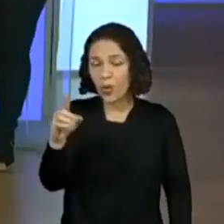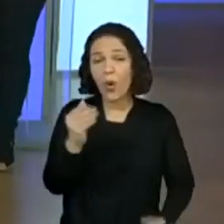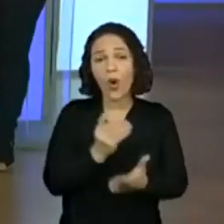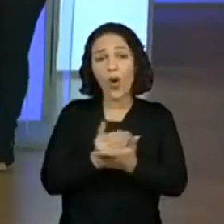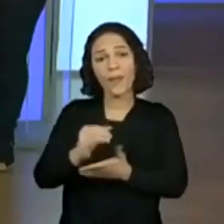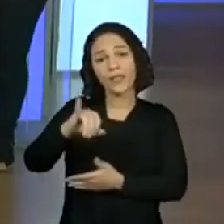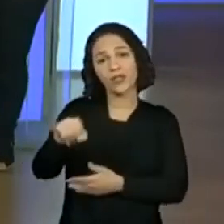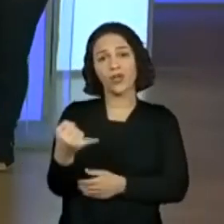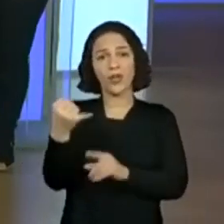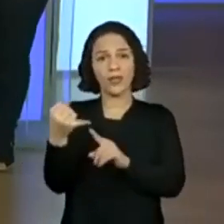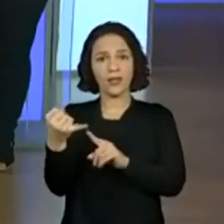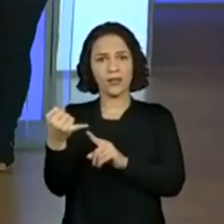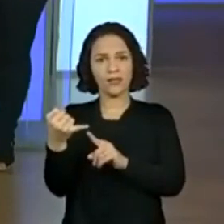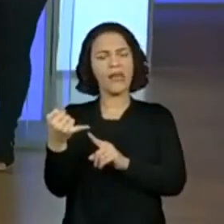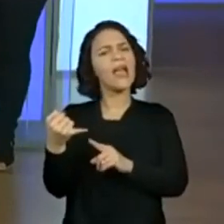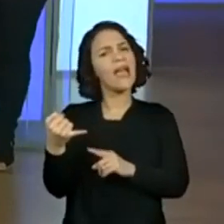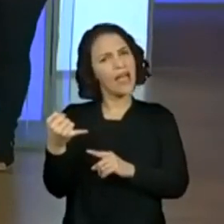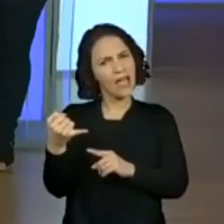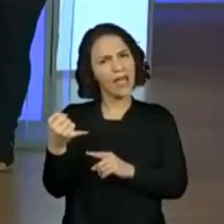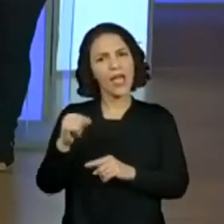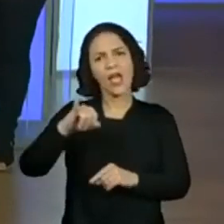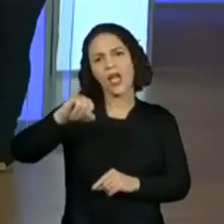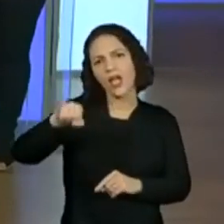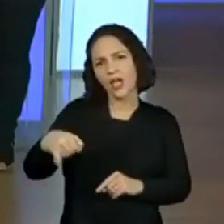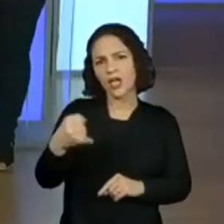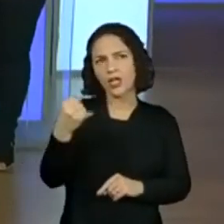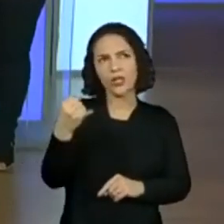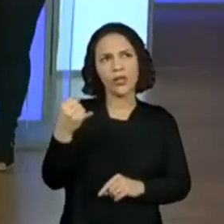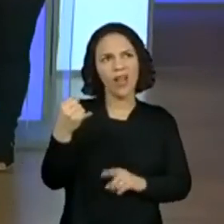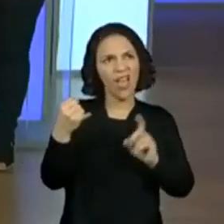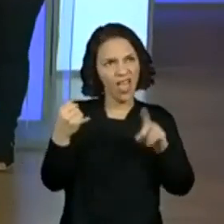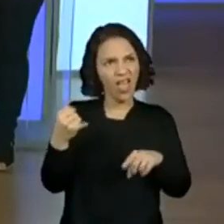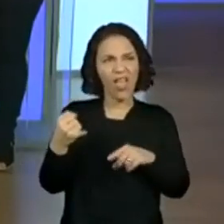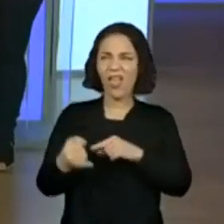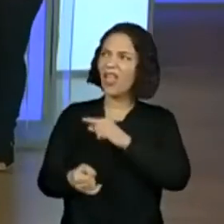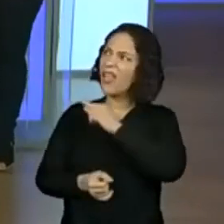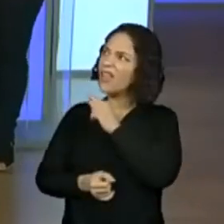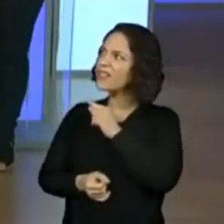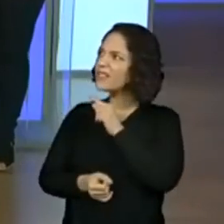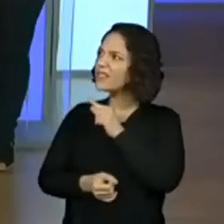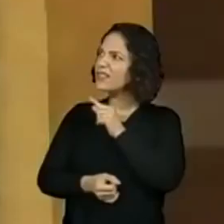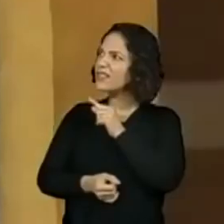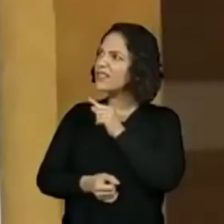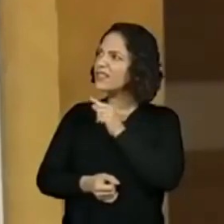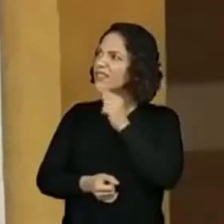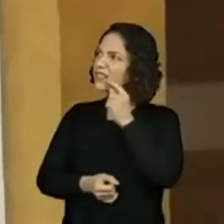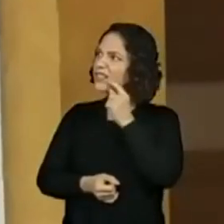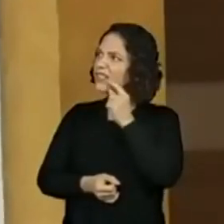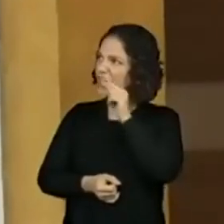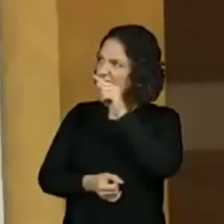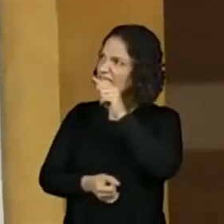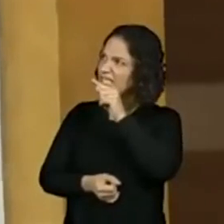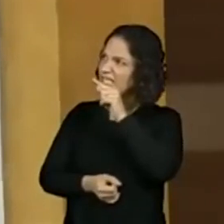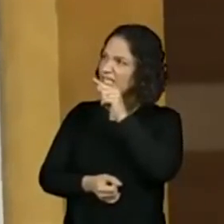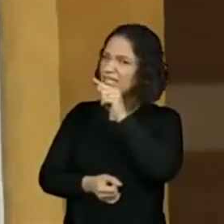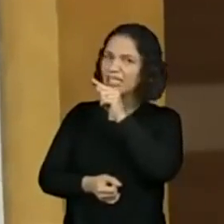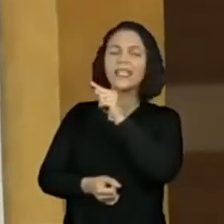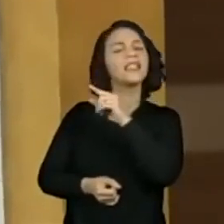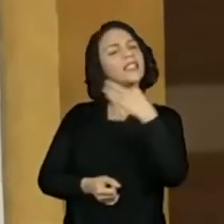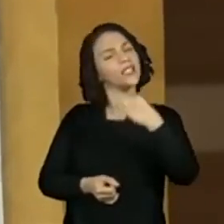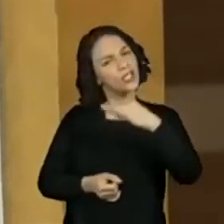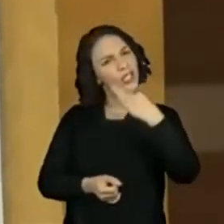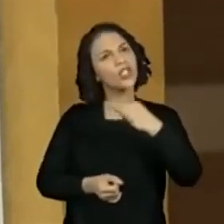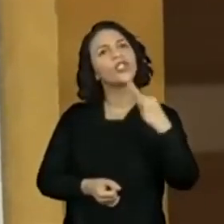Ela está dizendo, então, professora Vivi, que João e Maria começam com essa letra aqui? Letra J. Com a letra J? Isso,